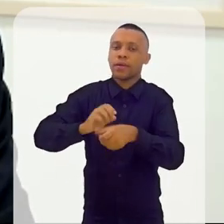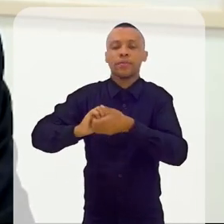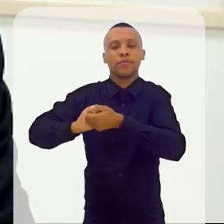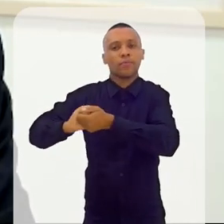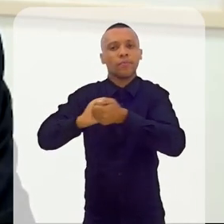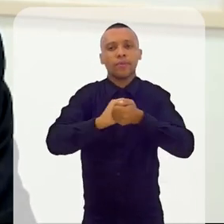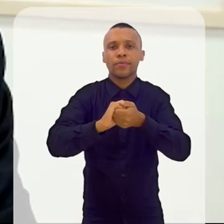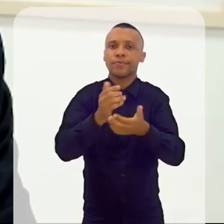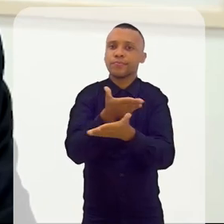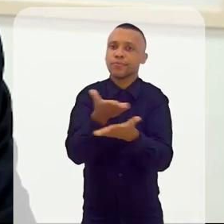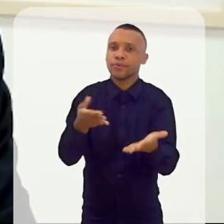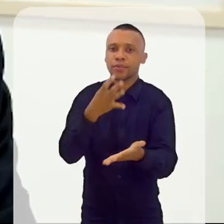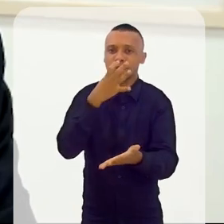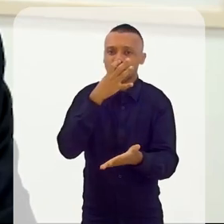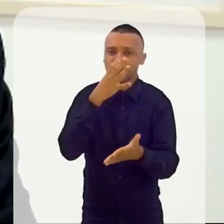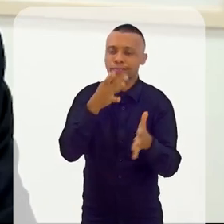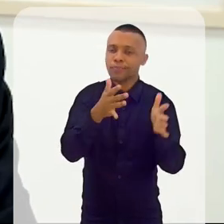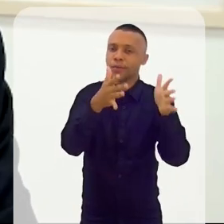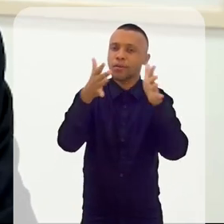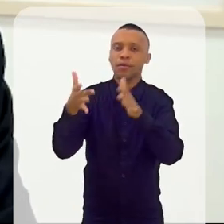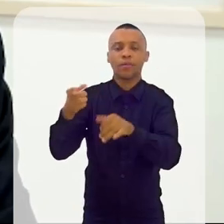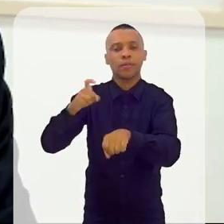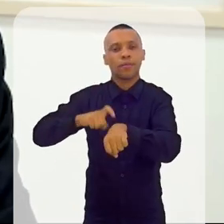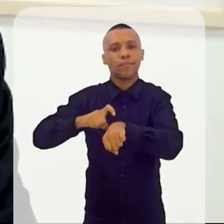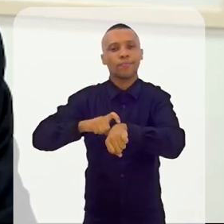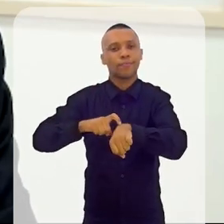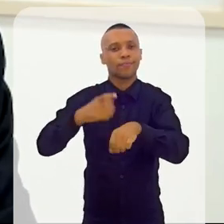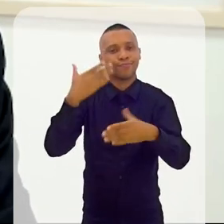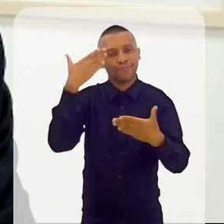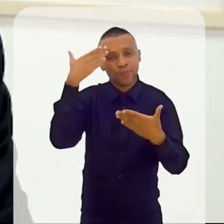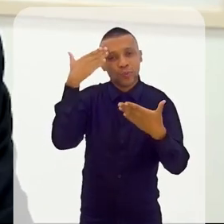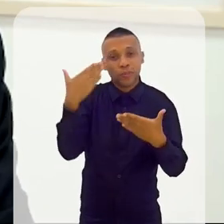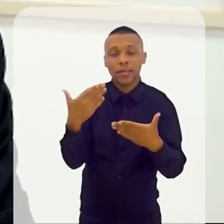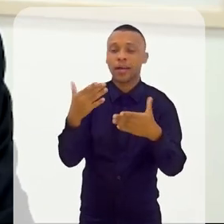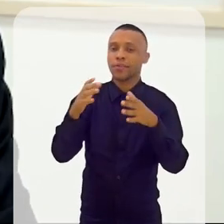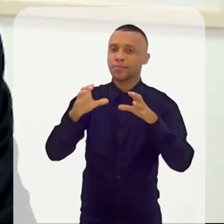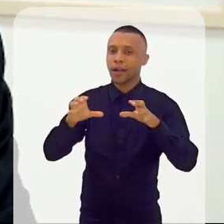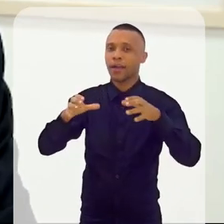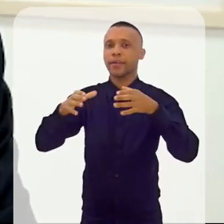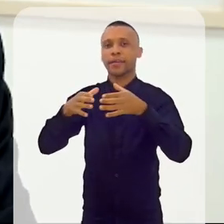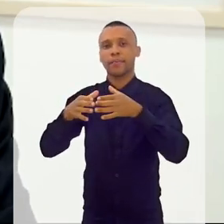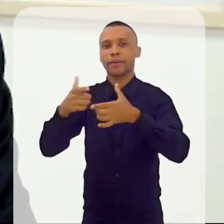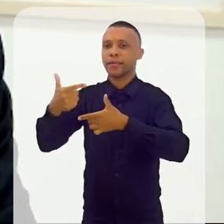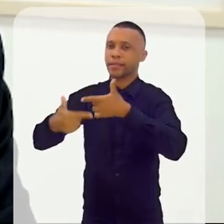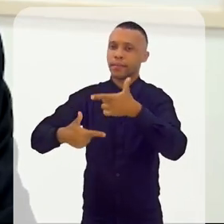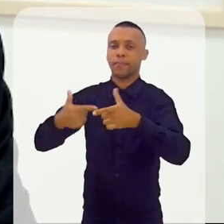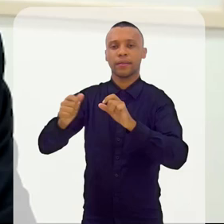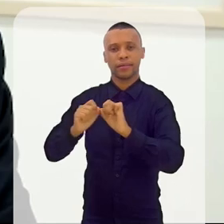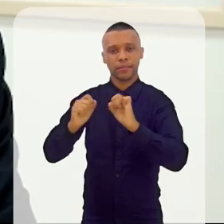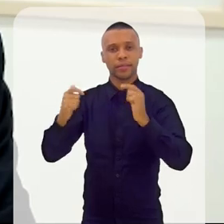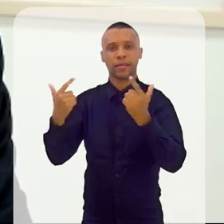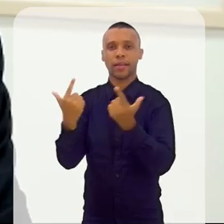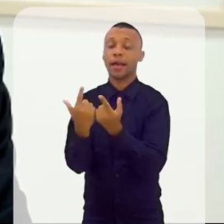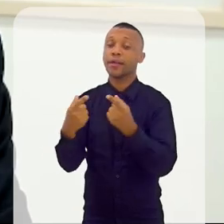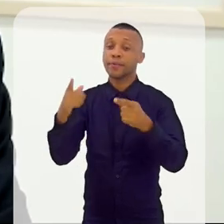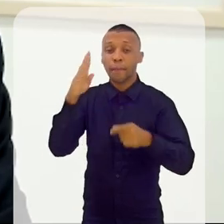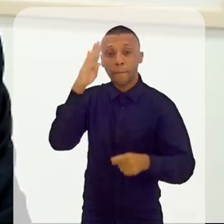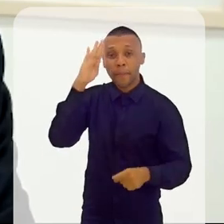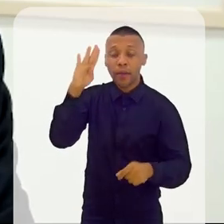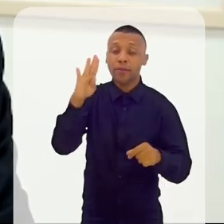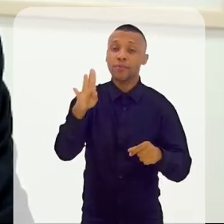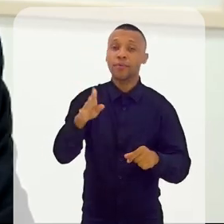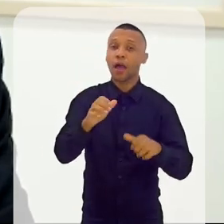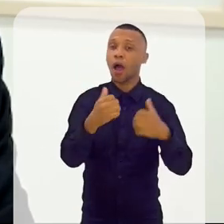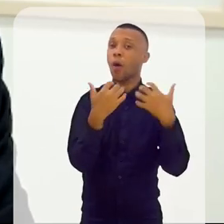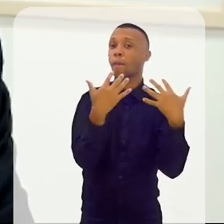cumprimento a todos que estão nos vendo nesse momento. Muito obrigado a toda a equipe e da Alerj, E em especial o público que está